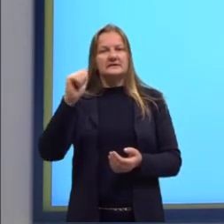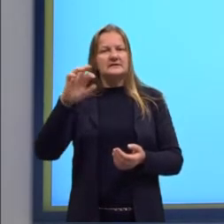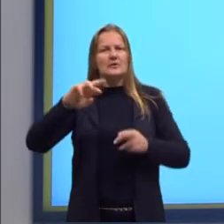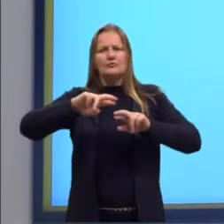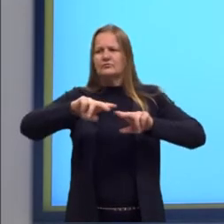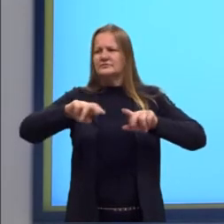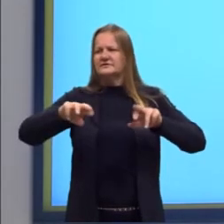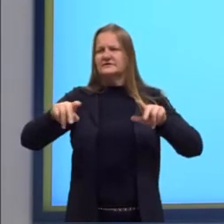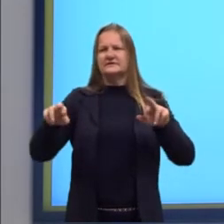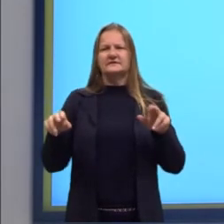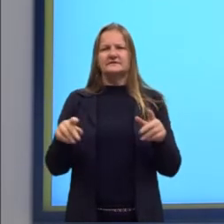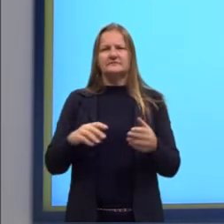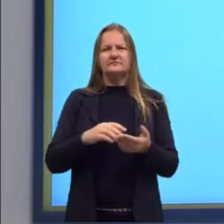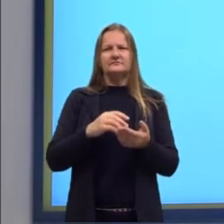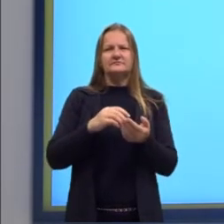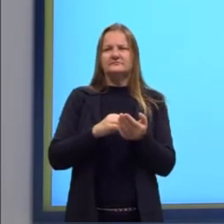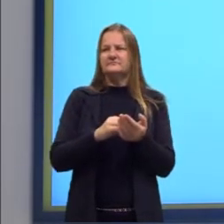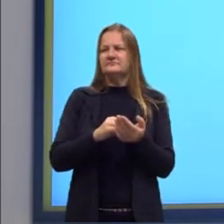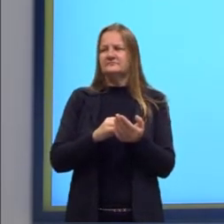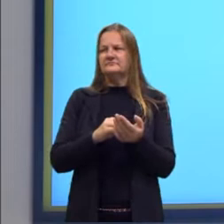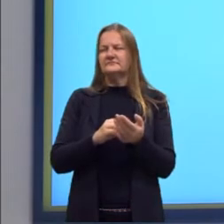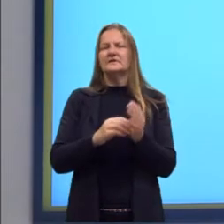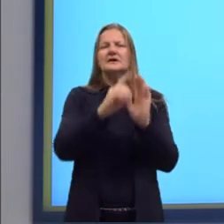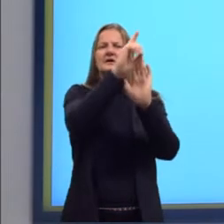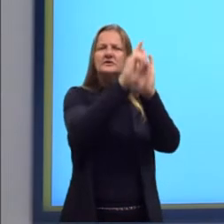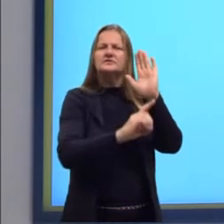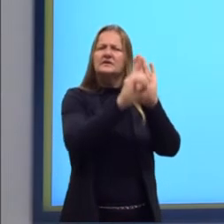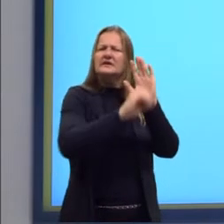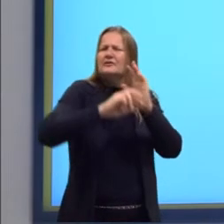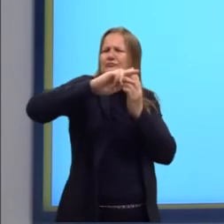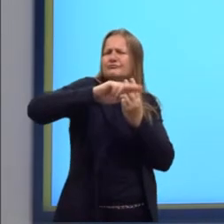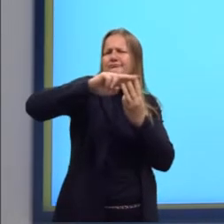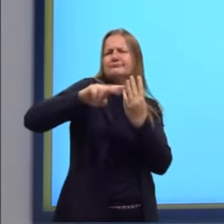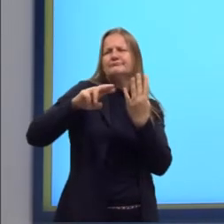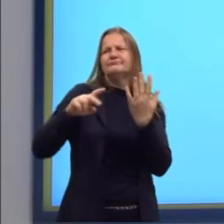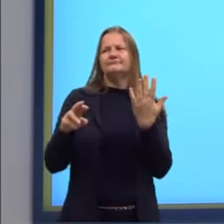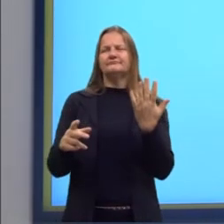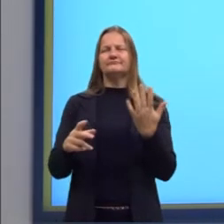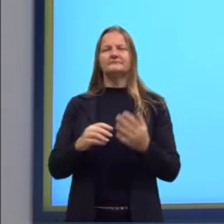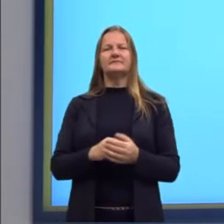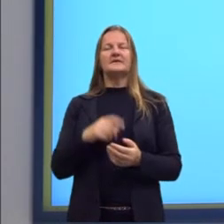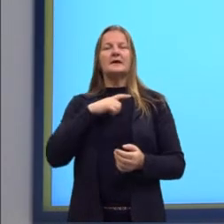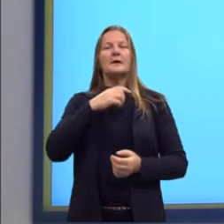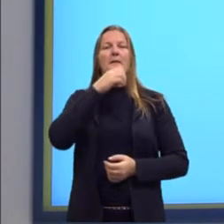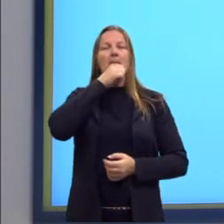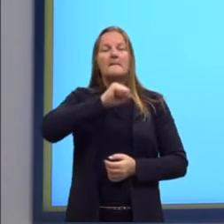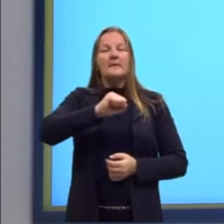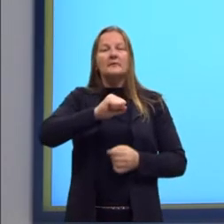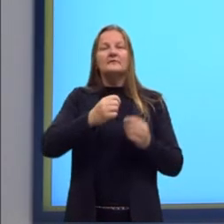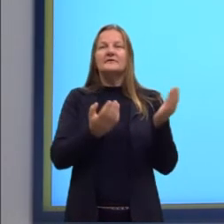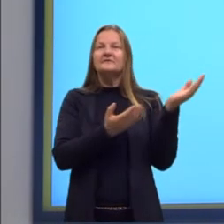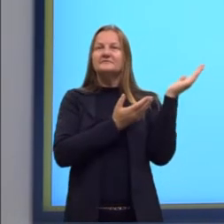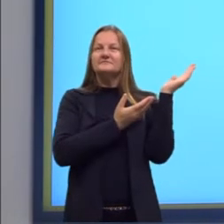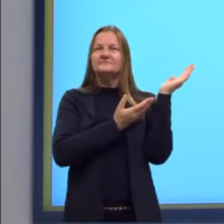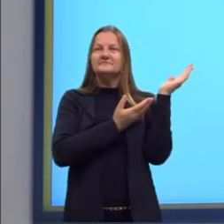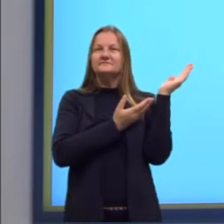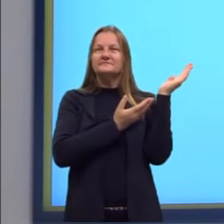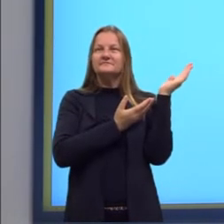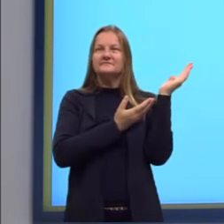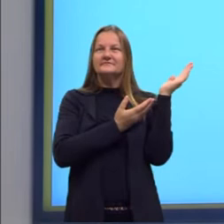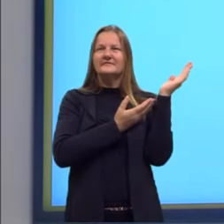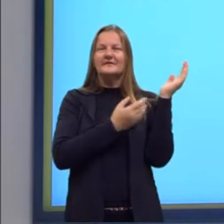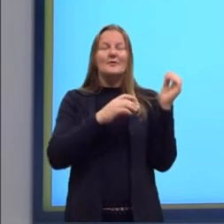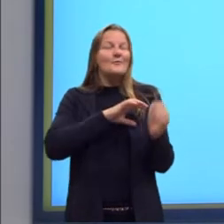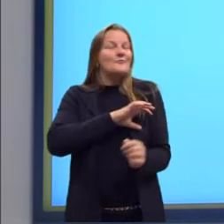o nome do autor da ideia. Então, eu trouxe aqui um exemplo de uma citação de Paulo Freire, que, por sinal, é a minha